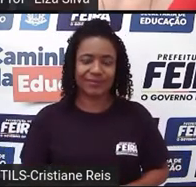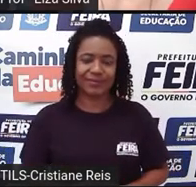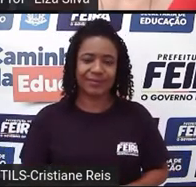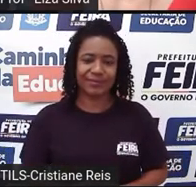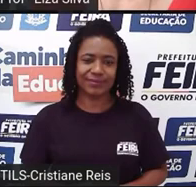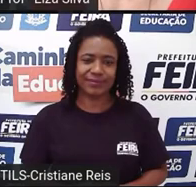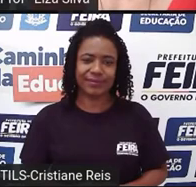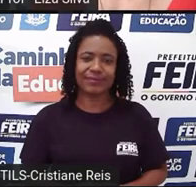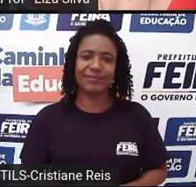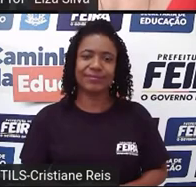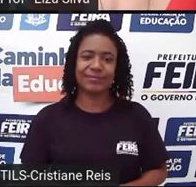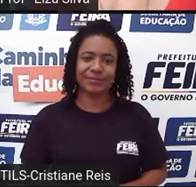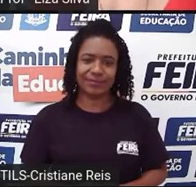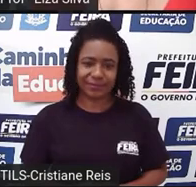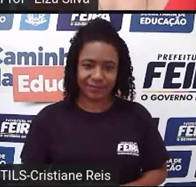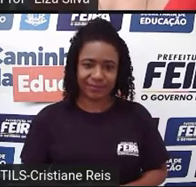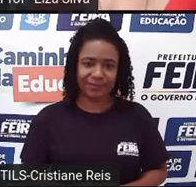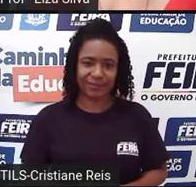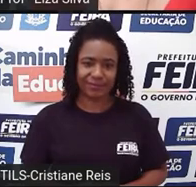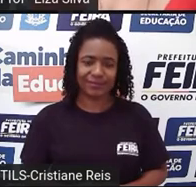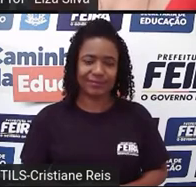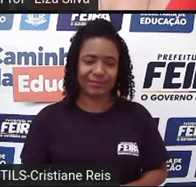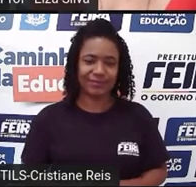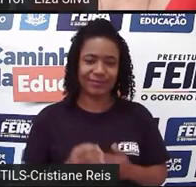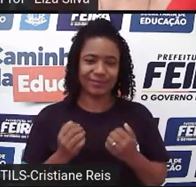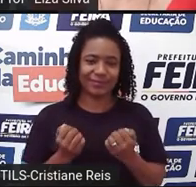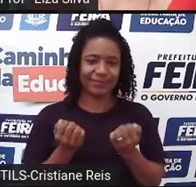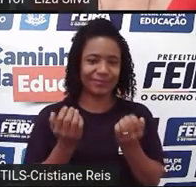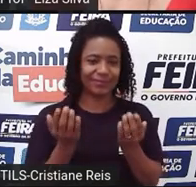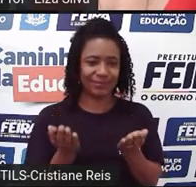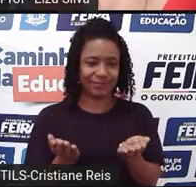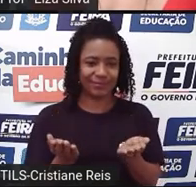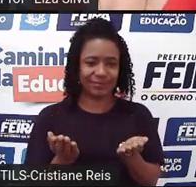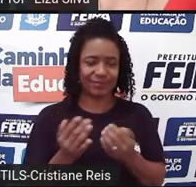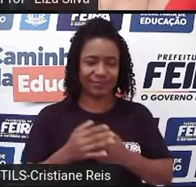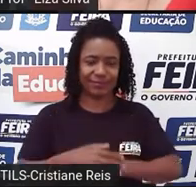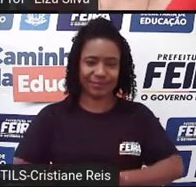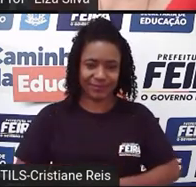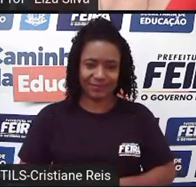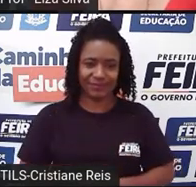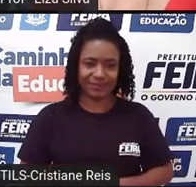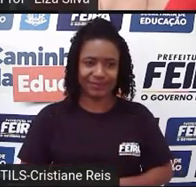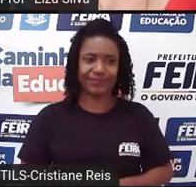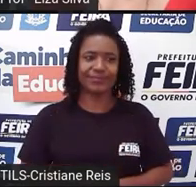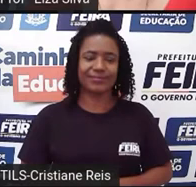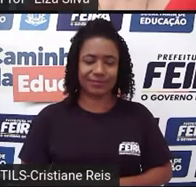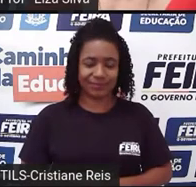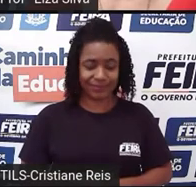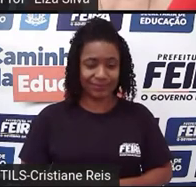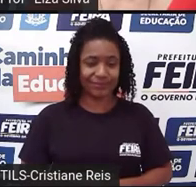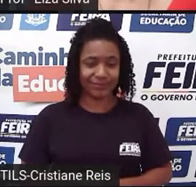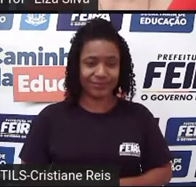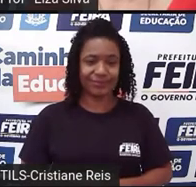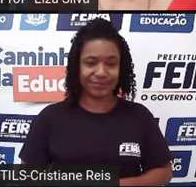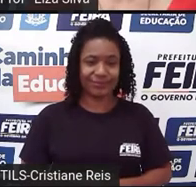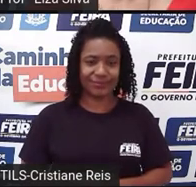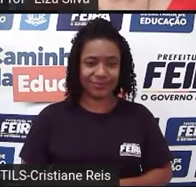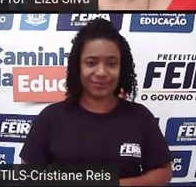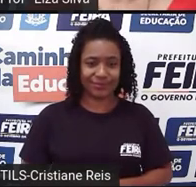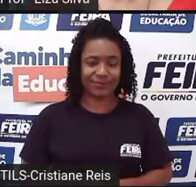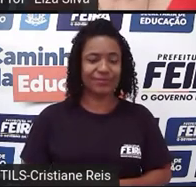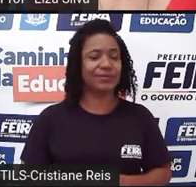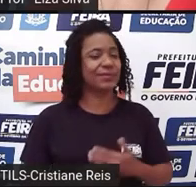Romeo takes revenge and he kills Tibalt. Então, Romeu se vinga e mata